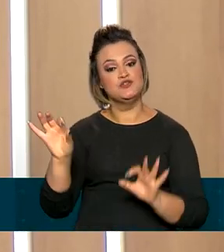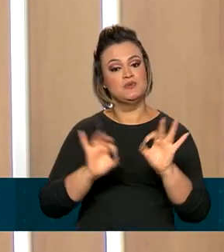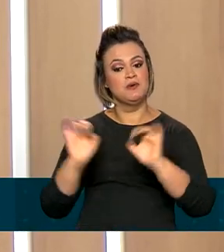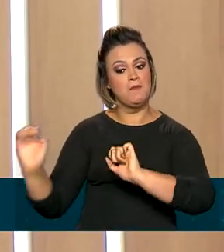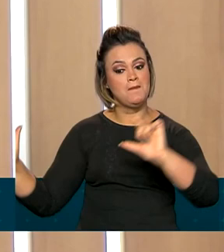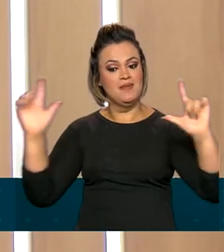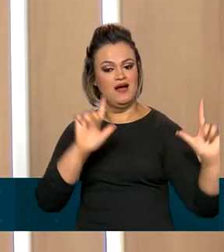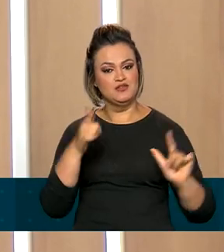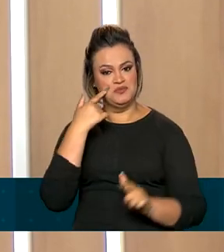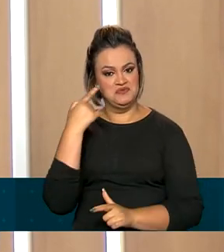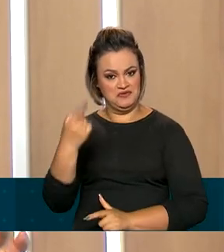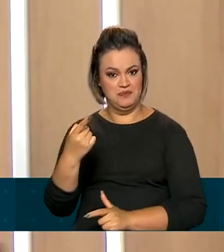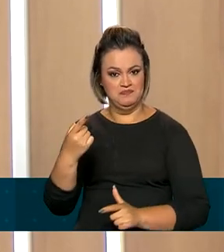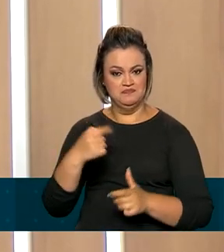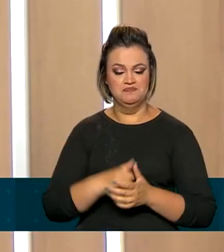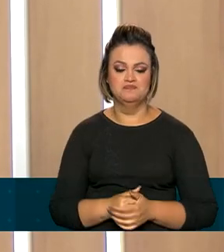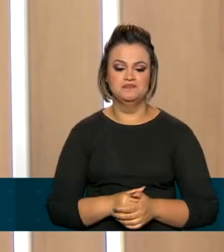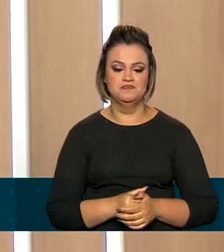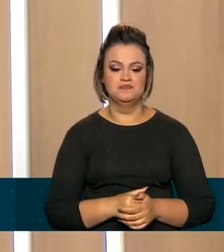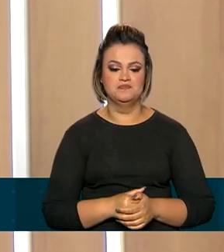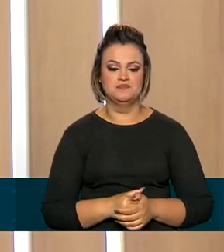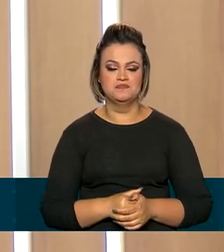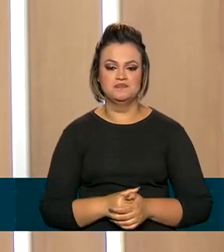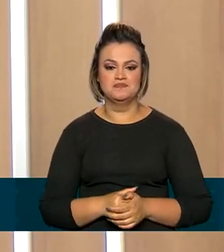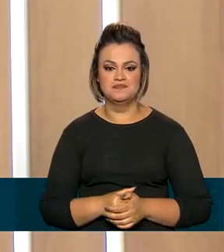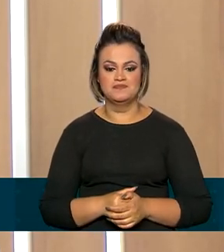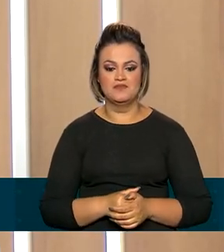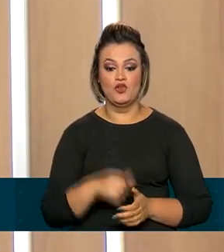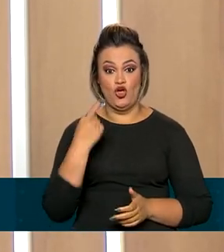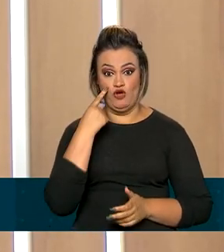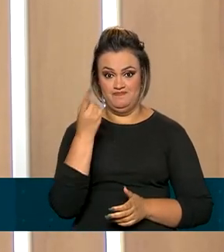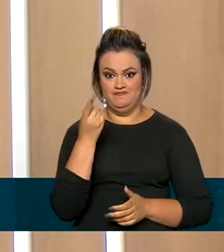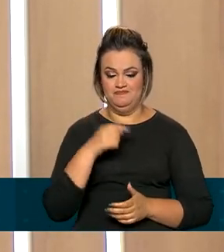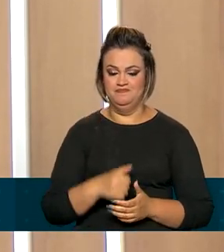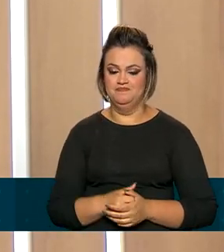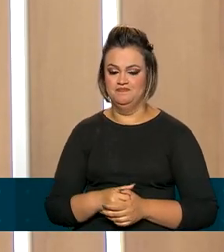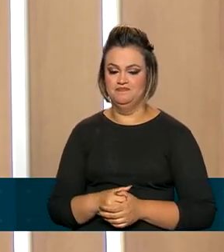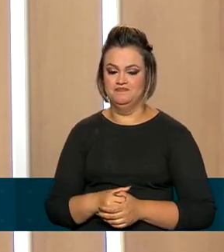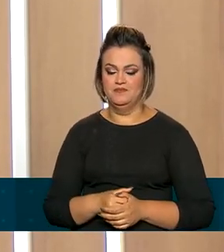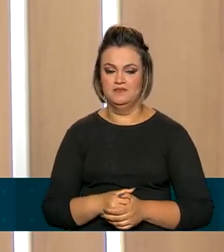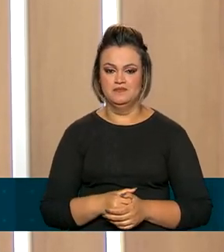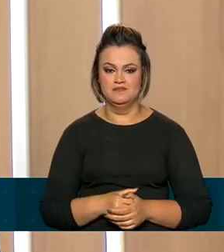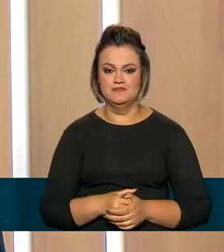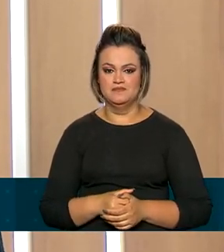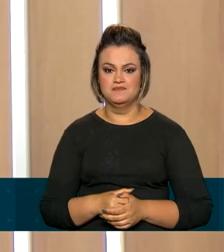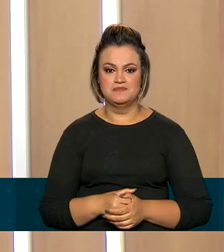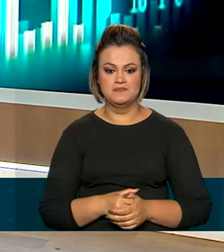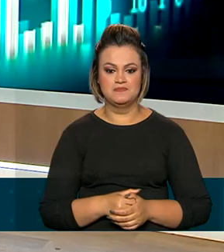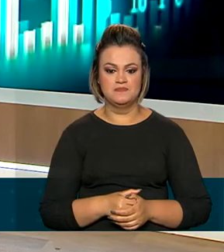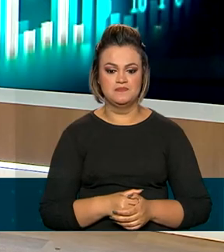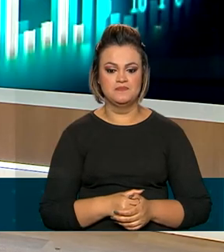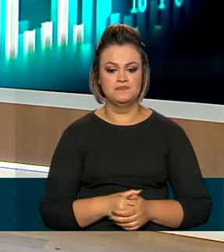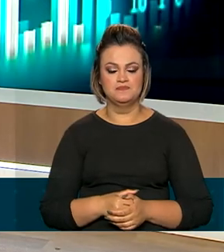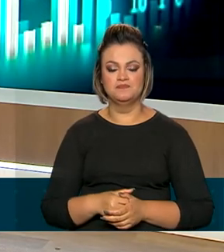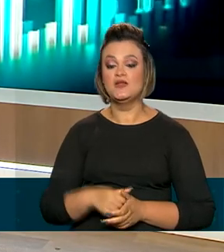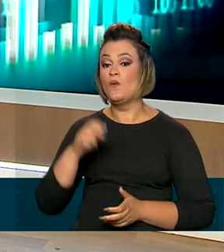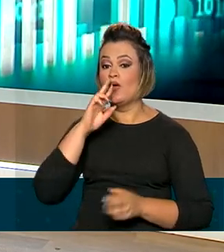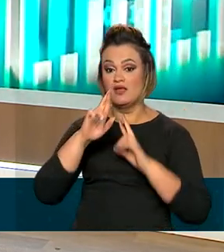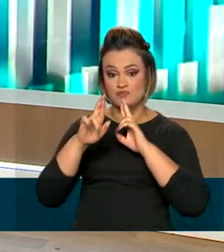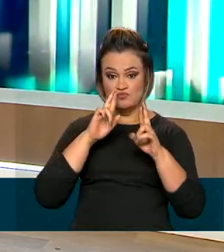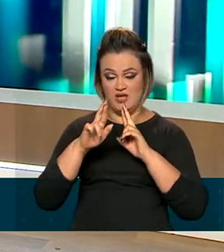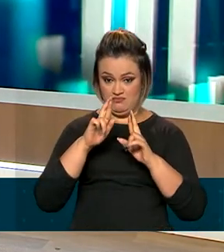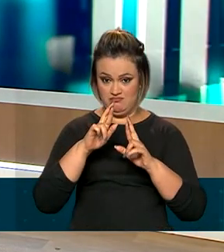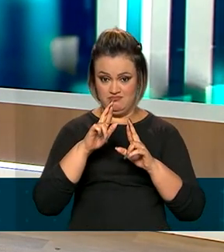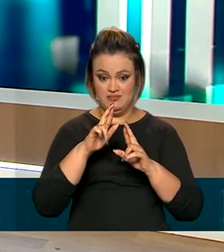arte para você, telespectador, feita pela nossa equipe de produção. E passamos a compartilhar essa arte a partir de agora. O resultado das